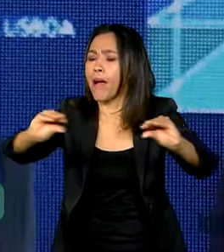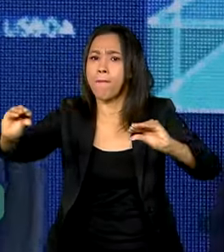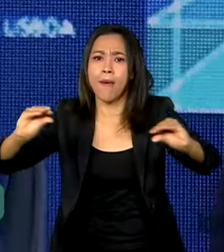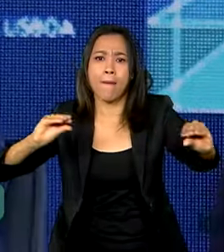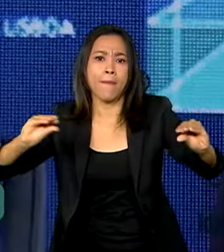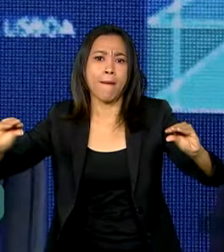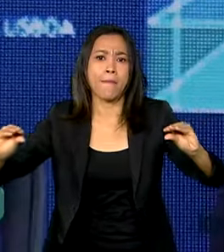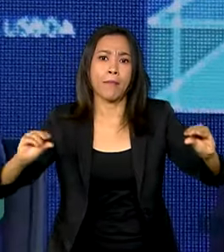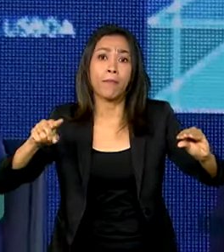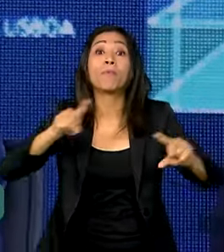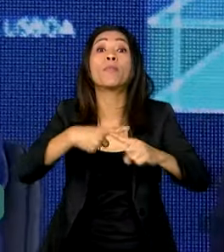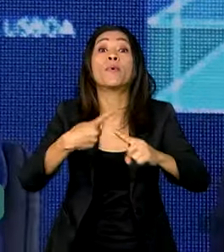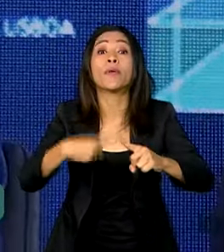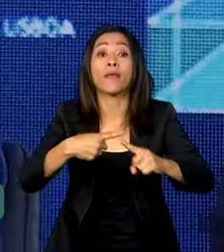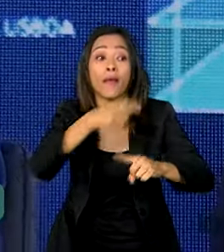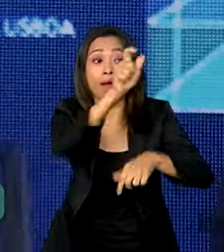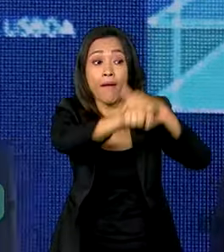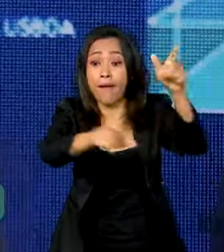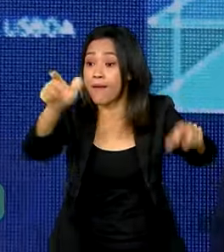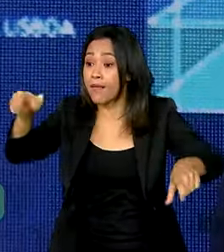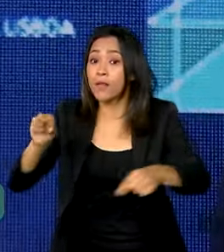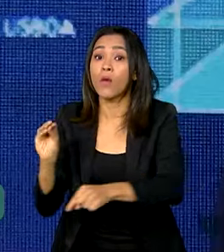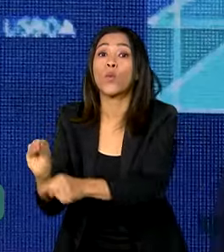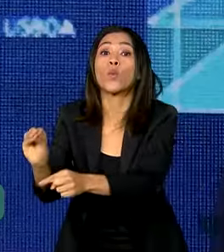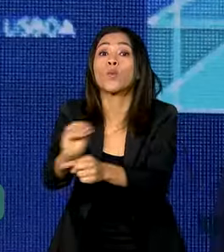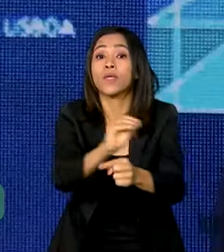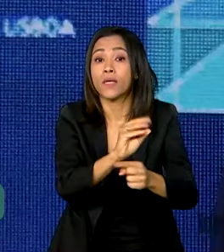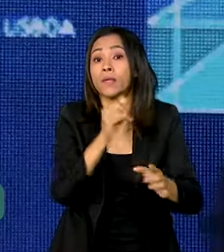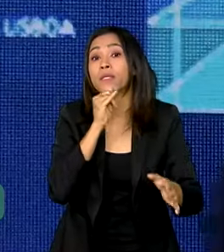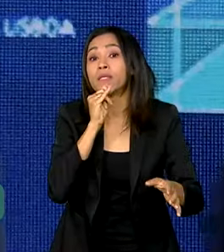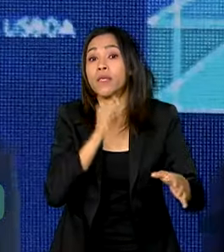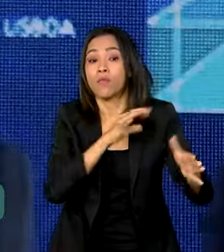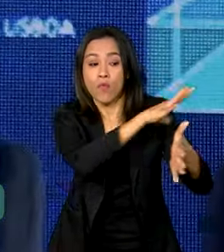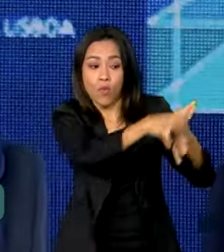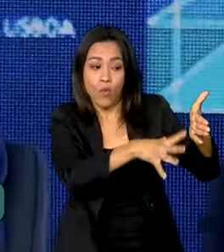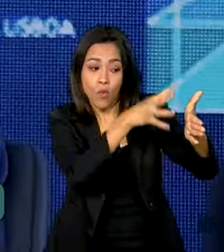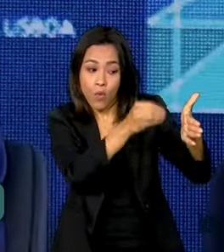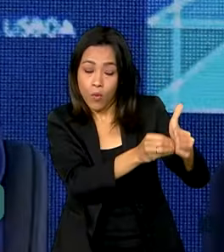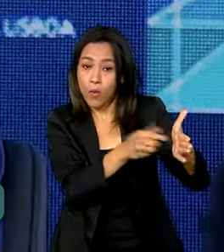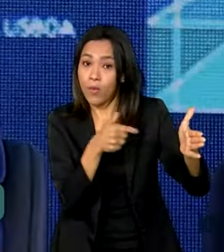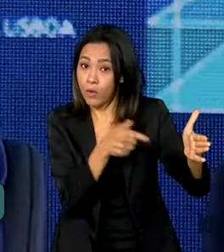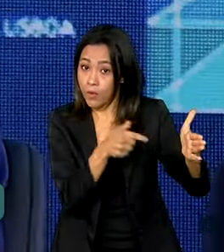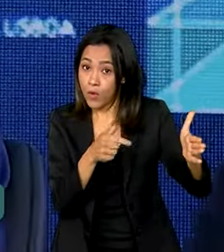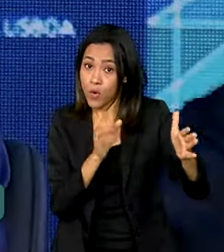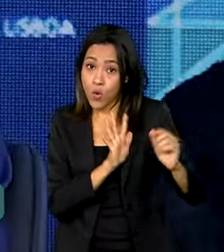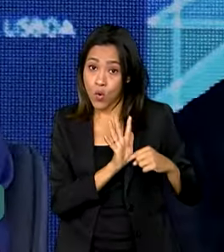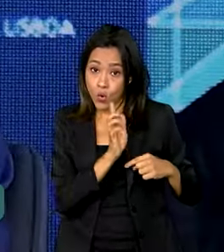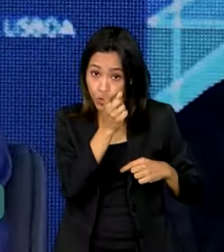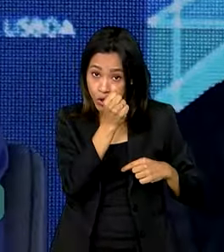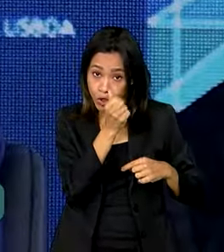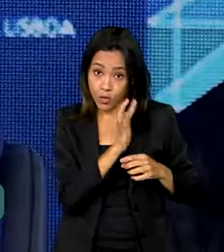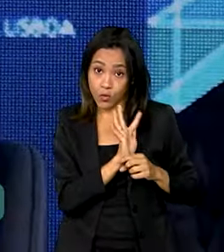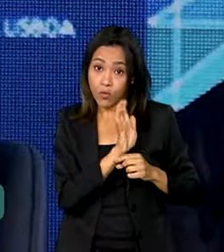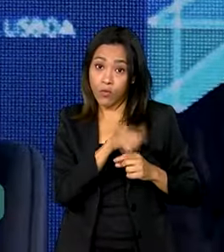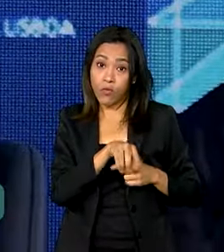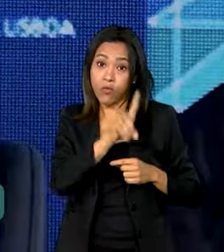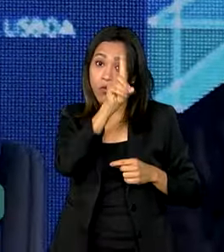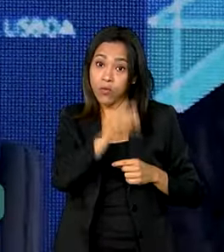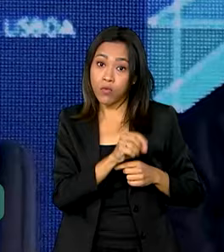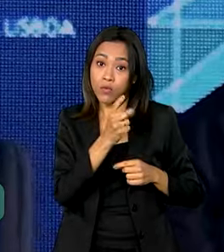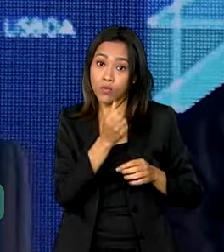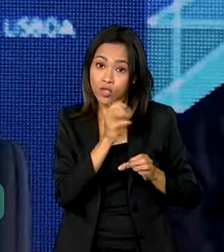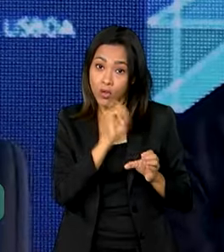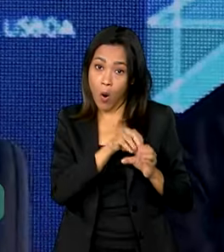abastecer o fundo Amazônia, por exemplo, que quase foi extinto na